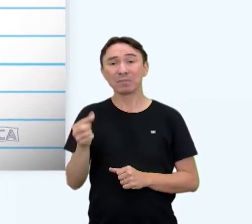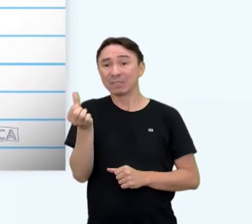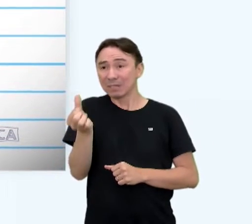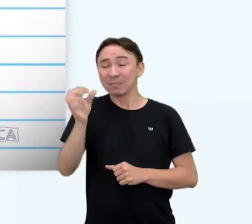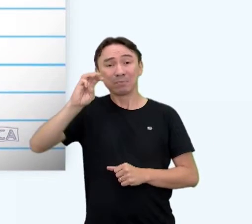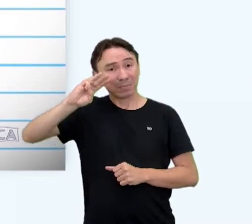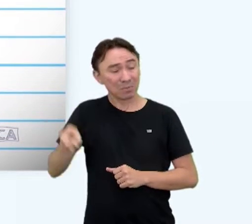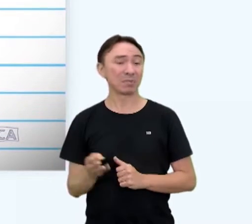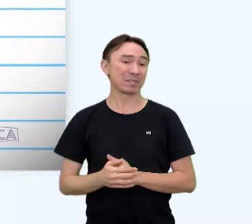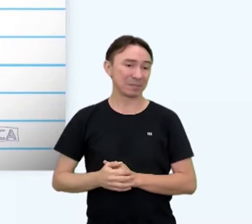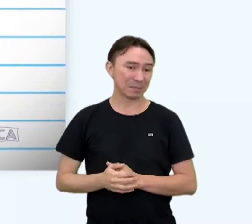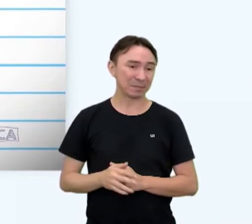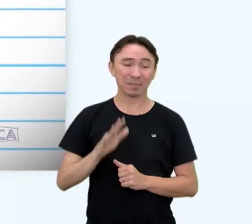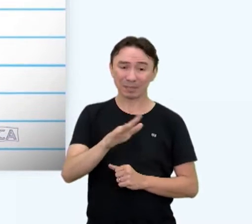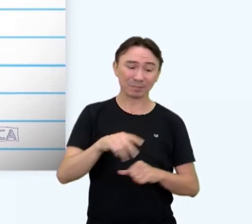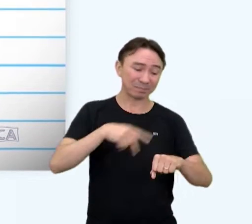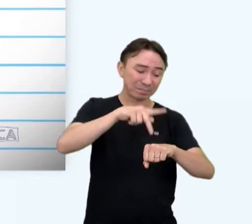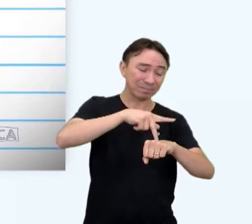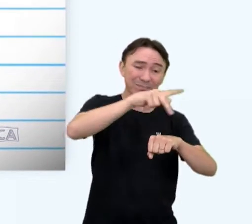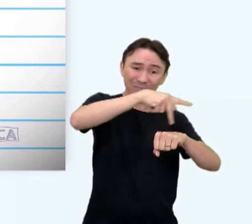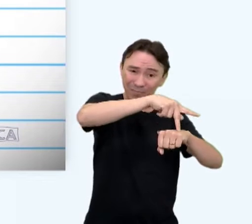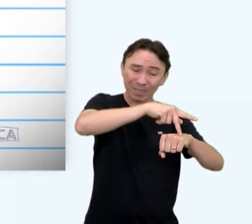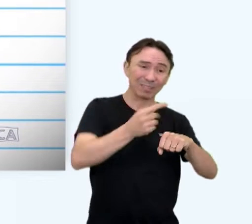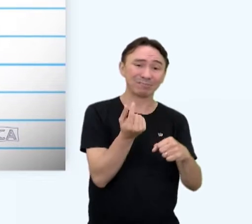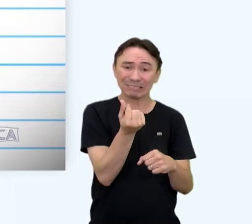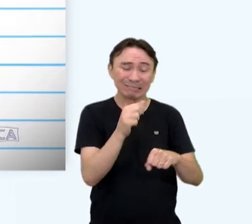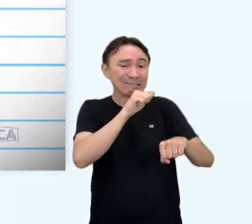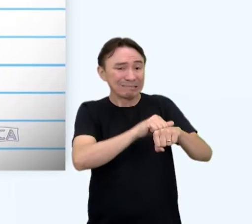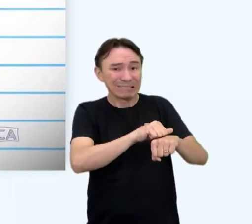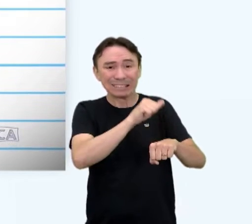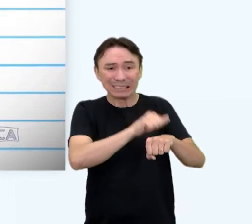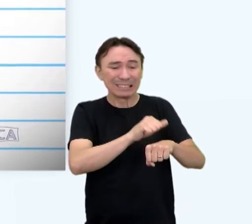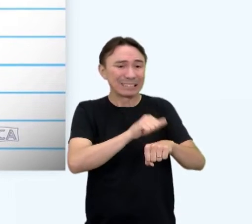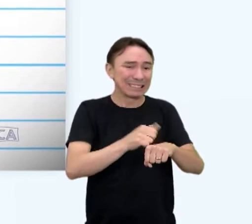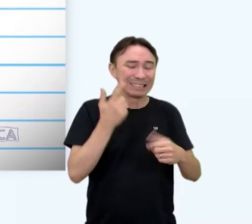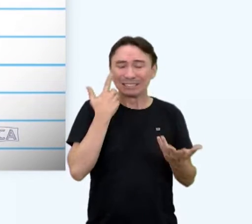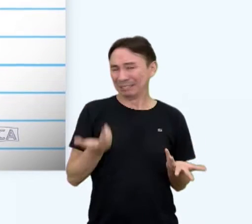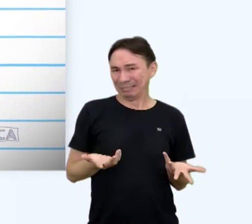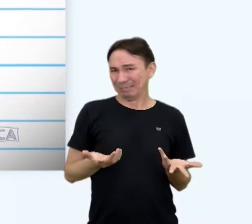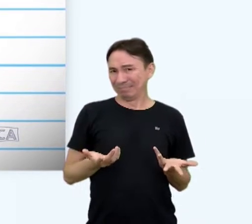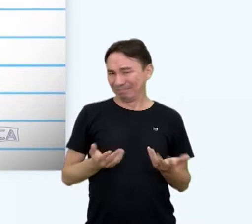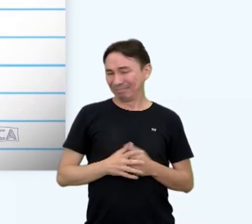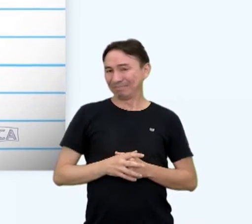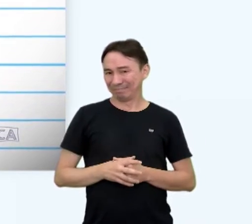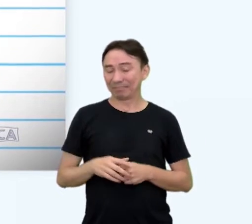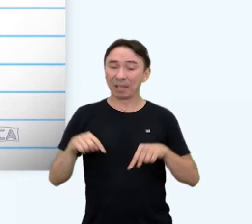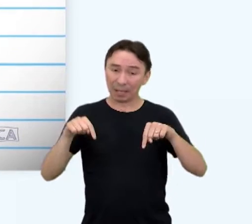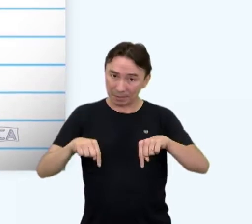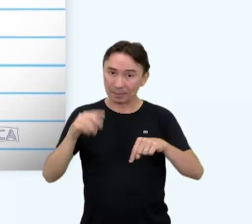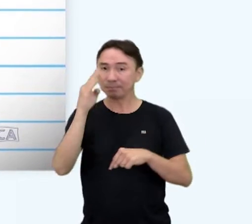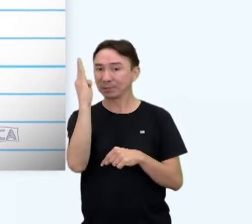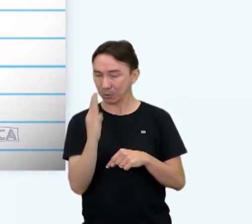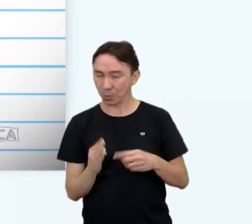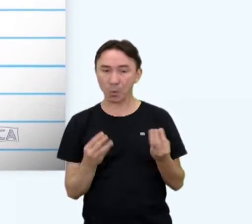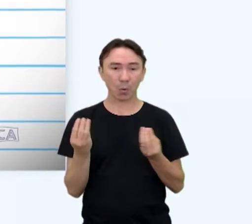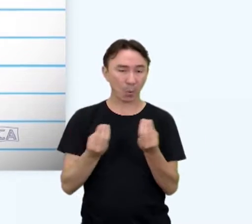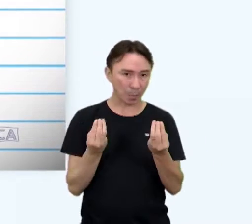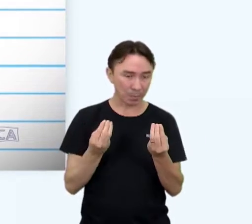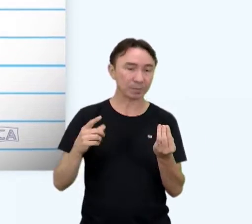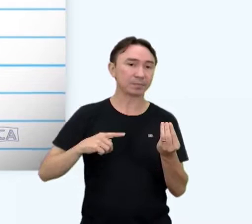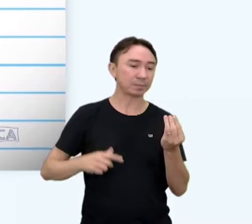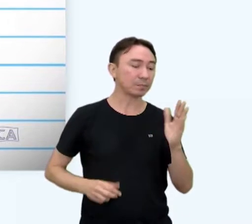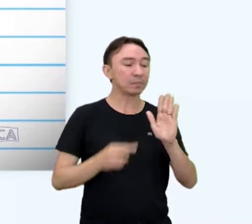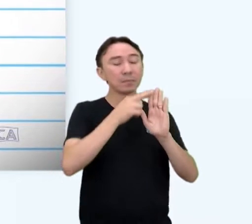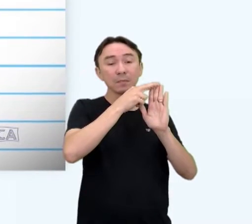especialmente nos países em desenvolvimento, quem irá se aventurar? Veja a situação do Brasil. Segundo o relatório produzido por um